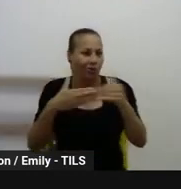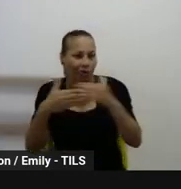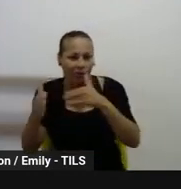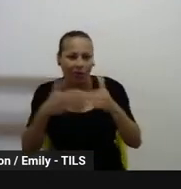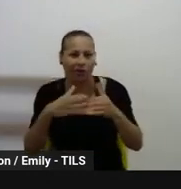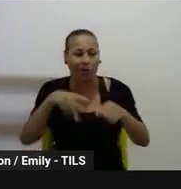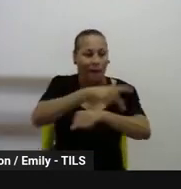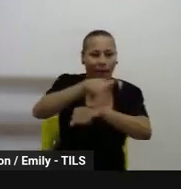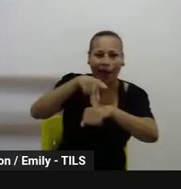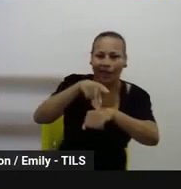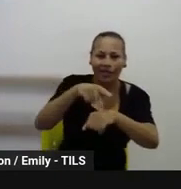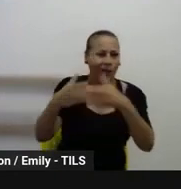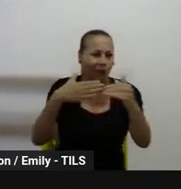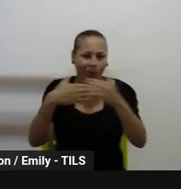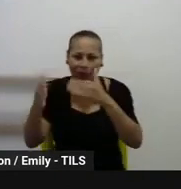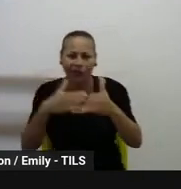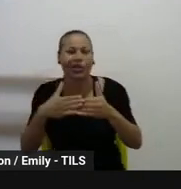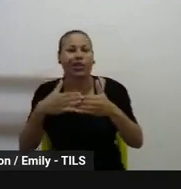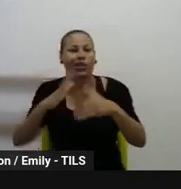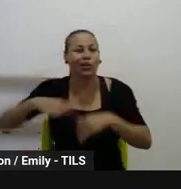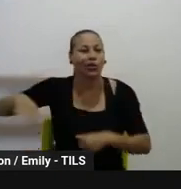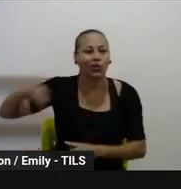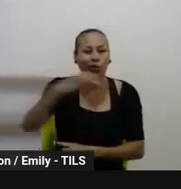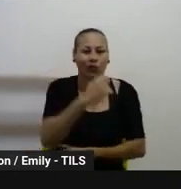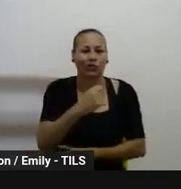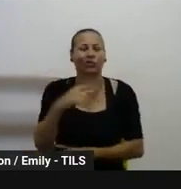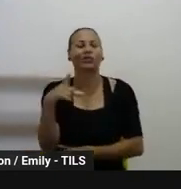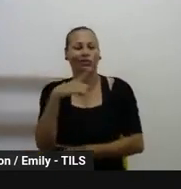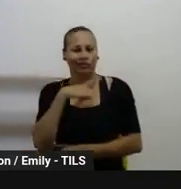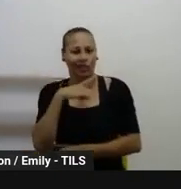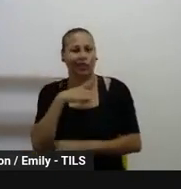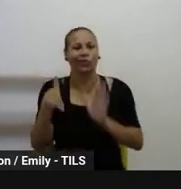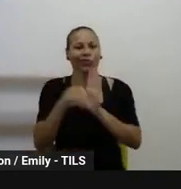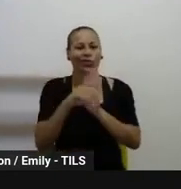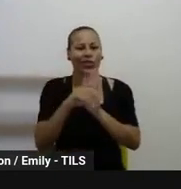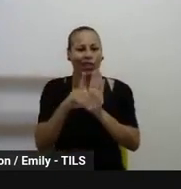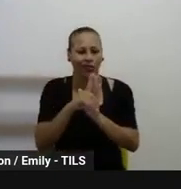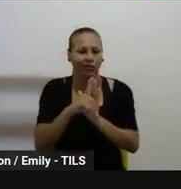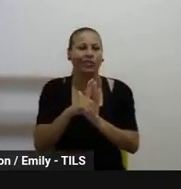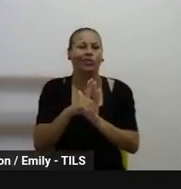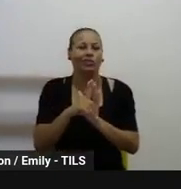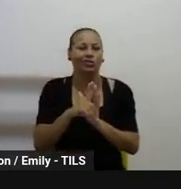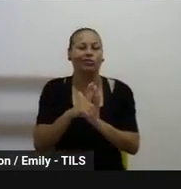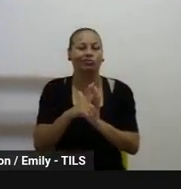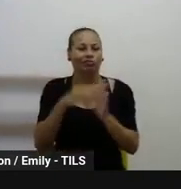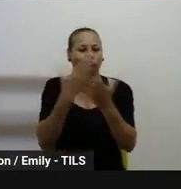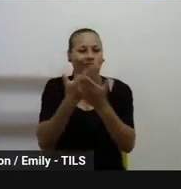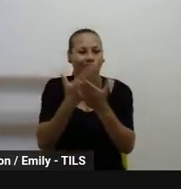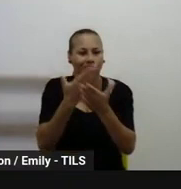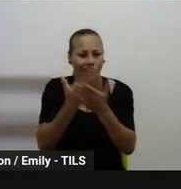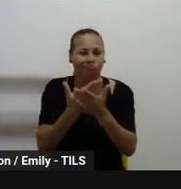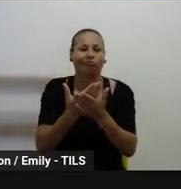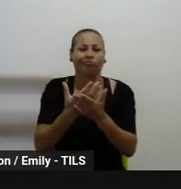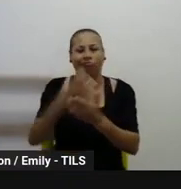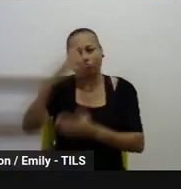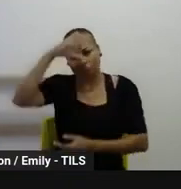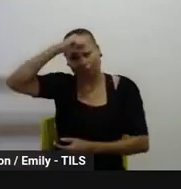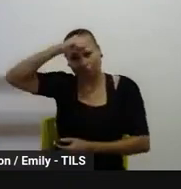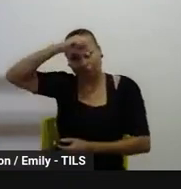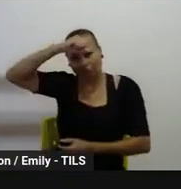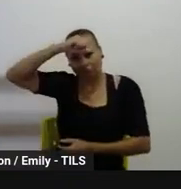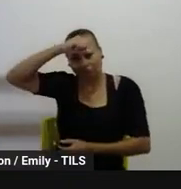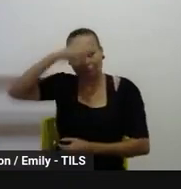E, pensando um pouquinho mais na nossa rede, especificamente, né, nós temos,